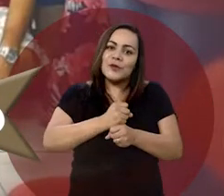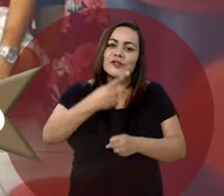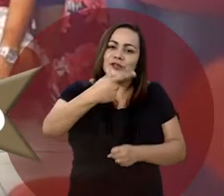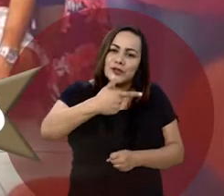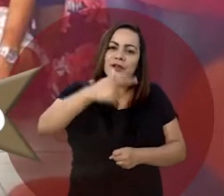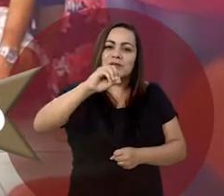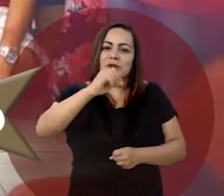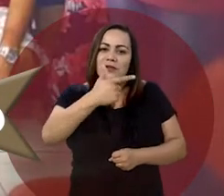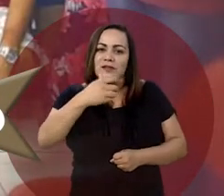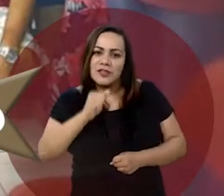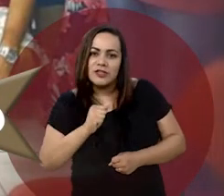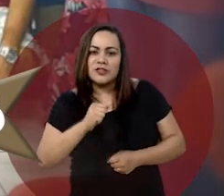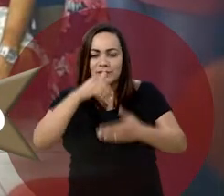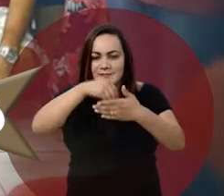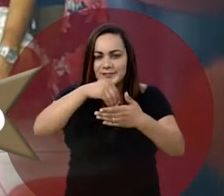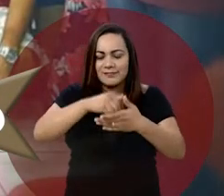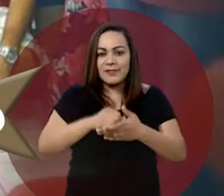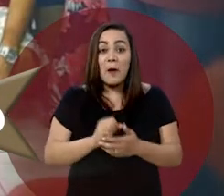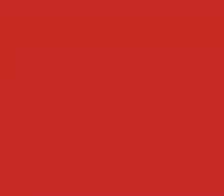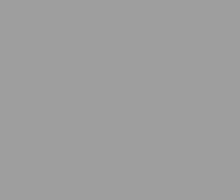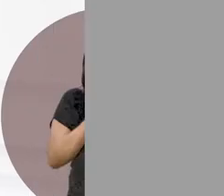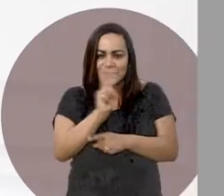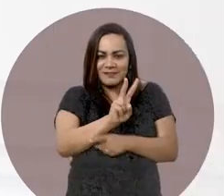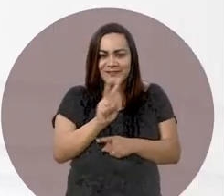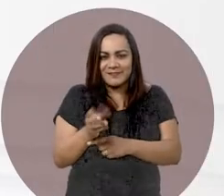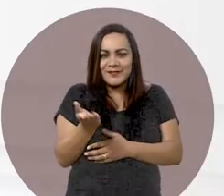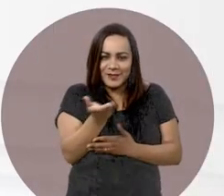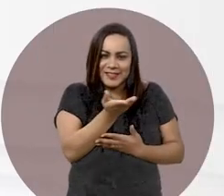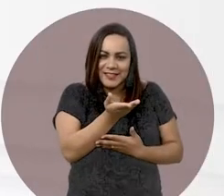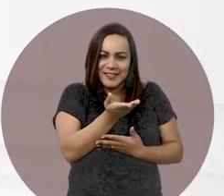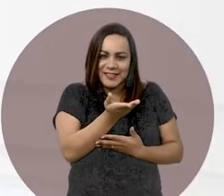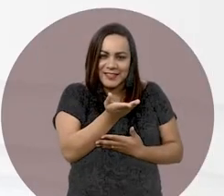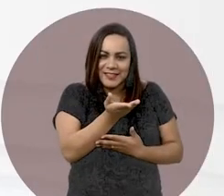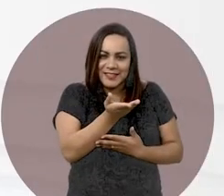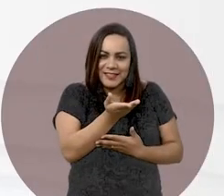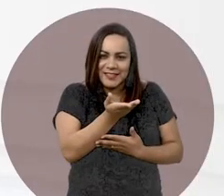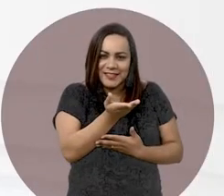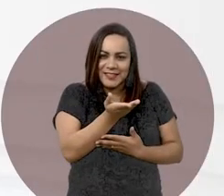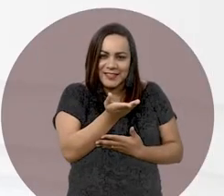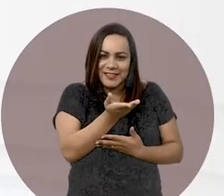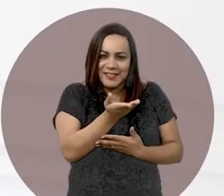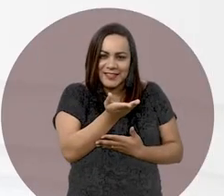prefeito nas eleições municipais deste ano. Deixa eu cuidar de você!